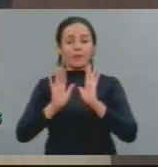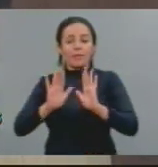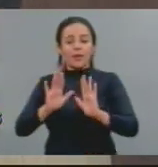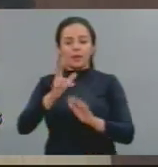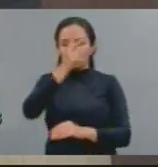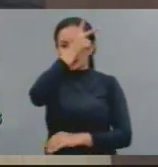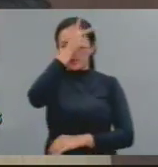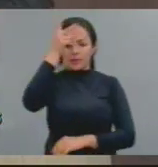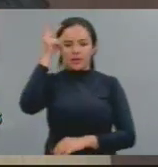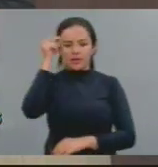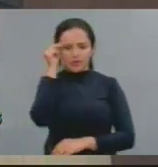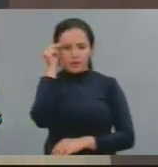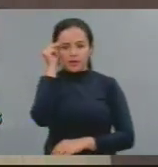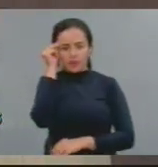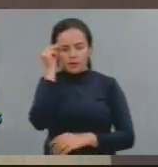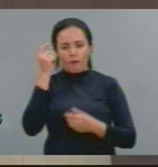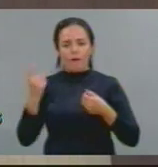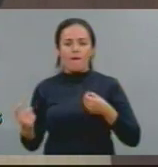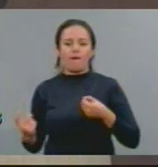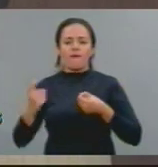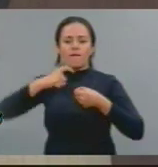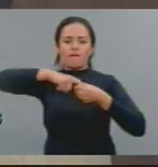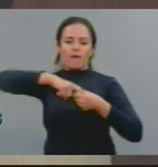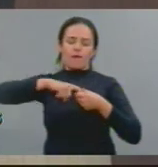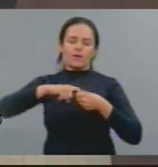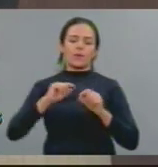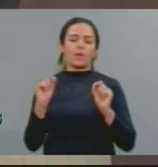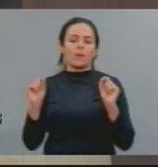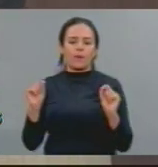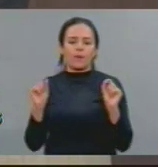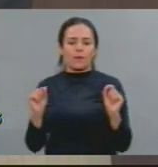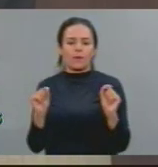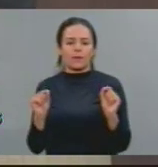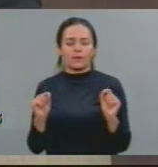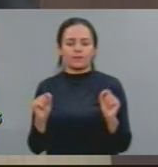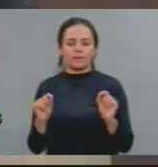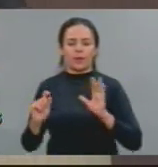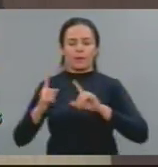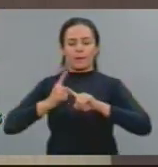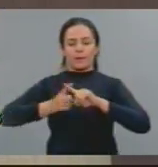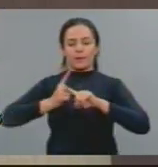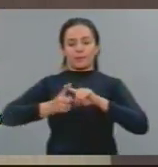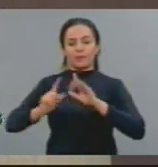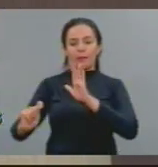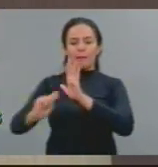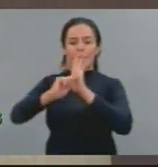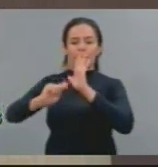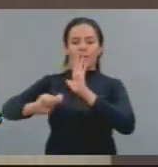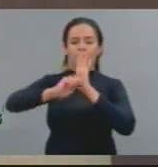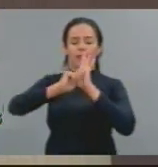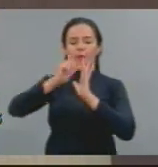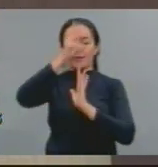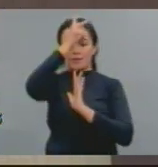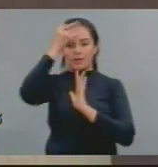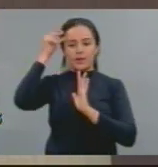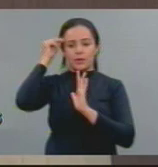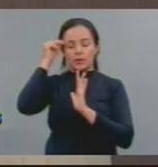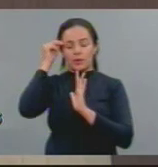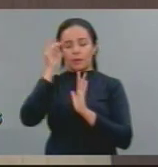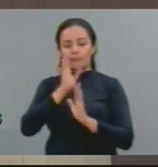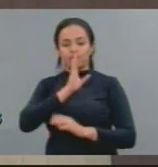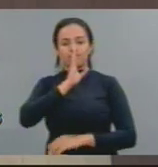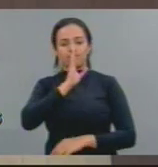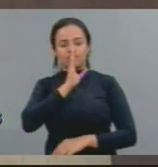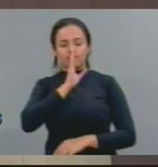diante da pressão. Diante da pressão, nem todos se mantêm